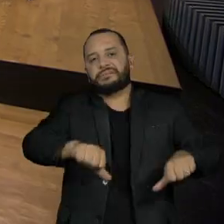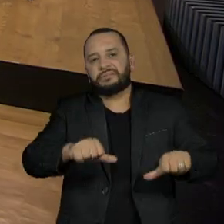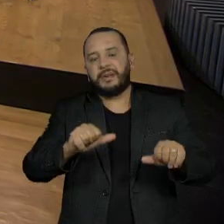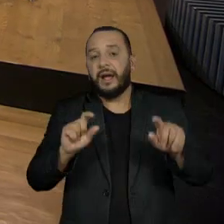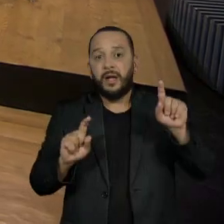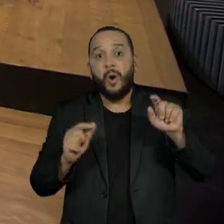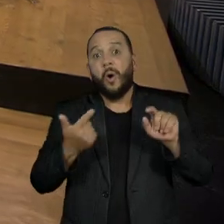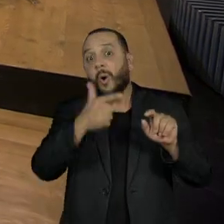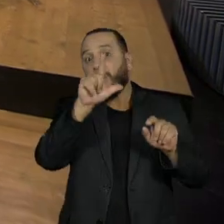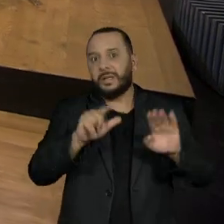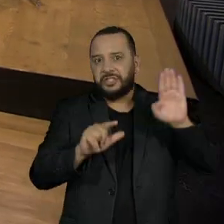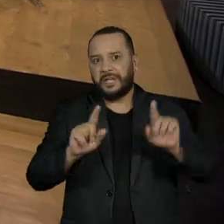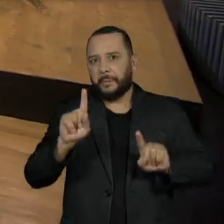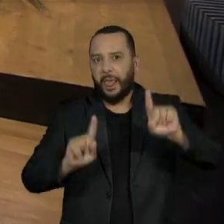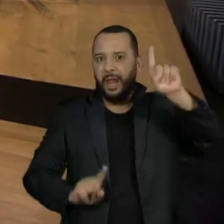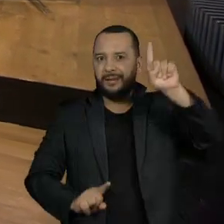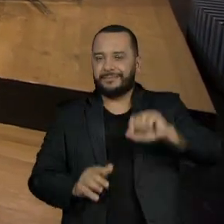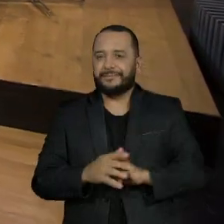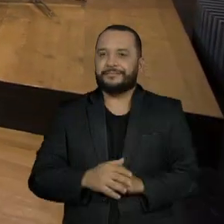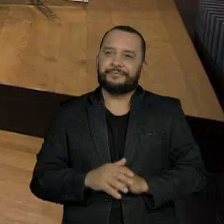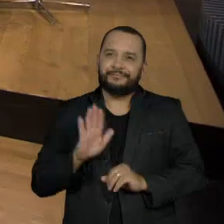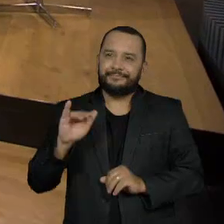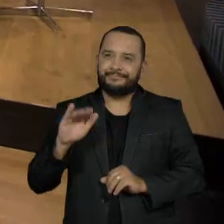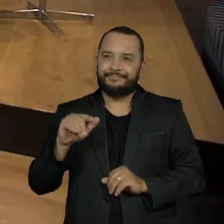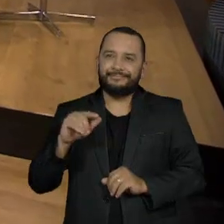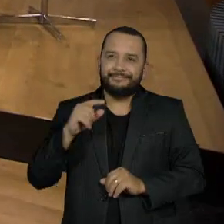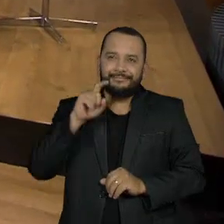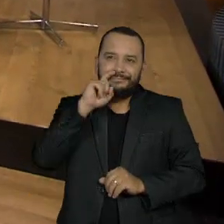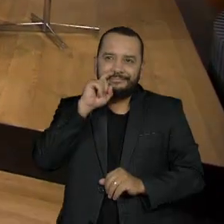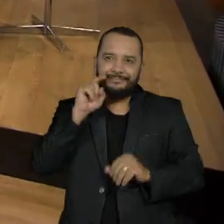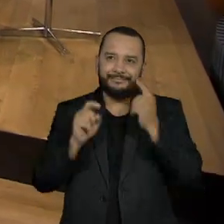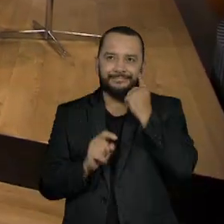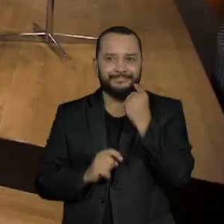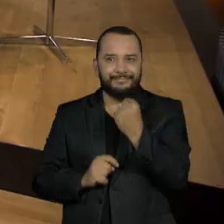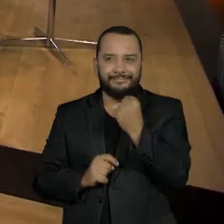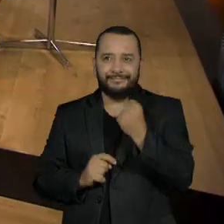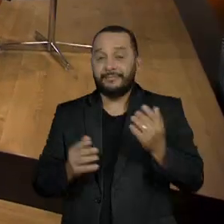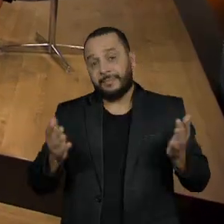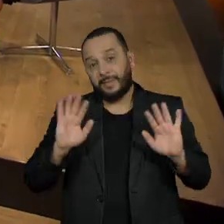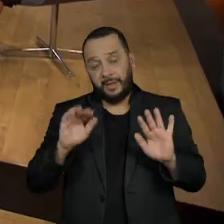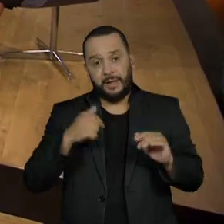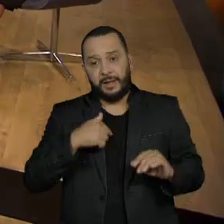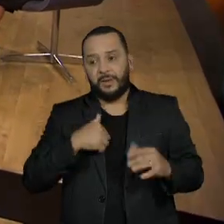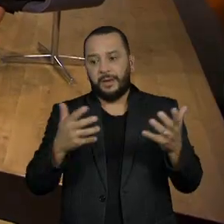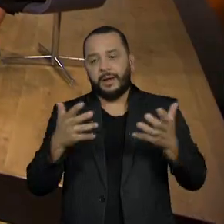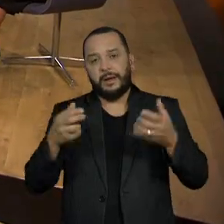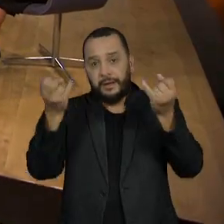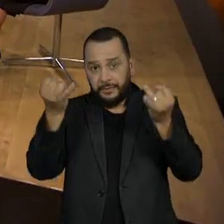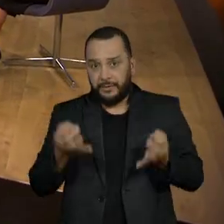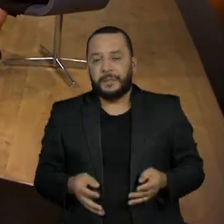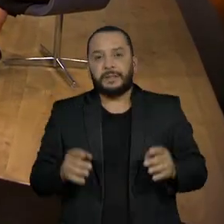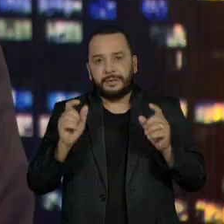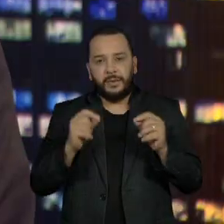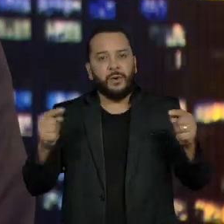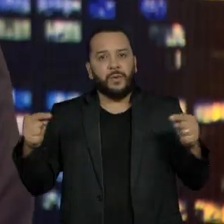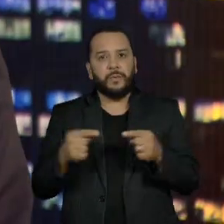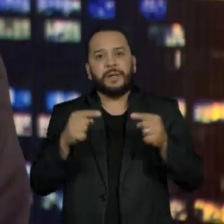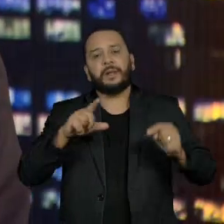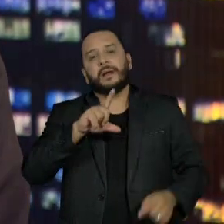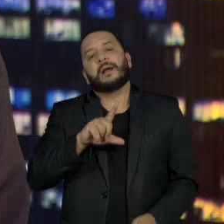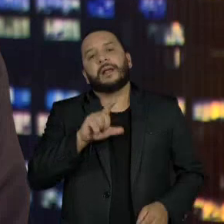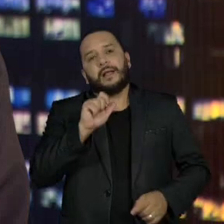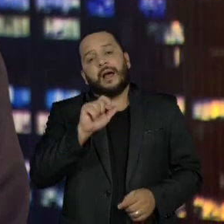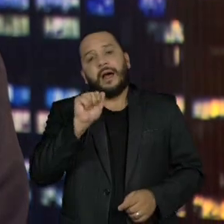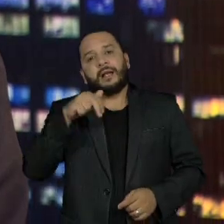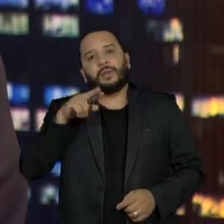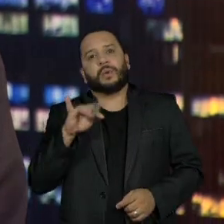Tiago. Olá, Vera. Antes da gente discutir essas considerações, eu queria trazer uma informação que tem a ver com o que disse o Lavareda. No primeiro turno,